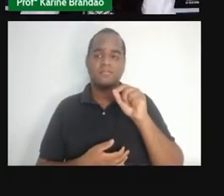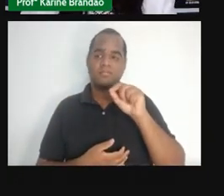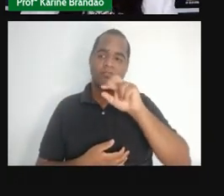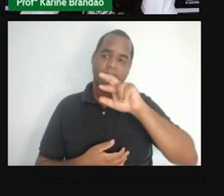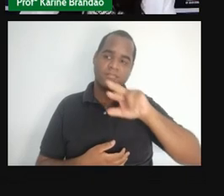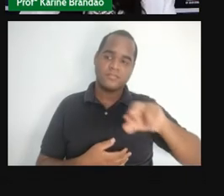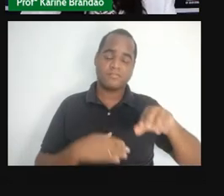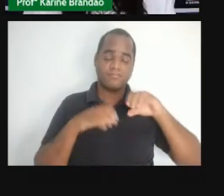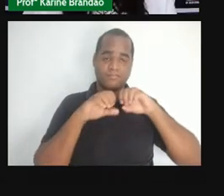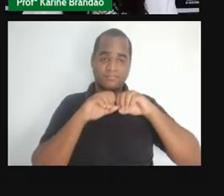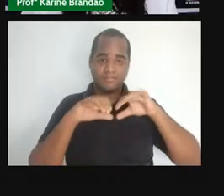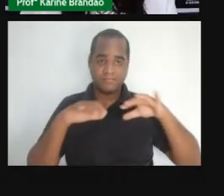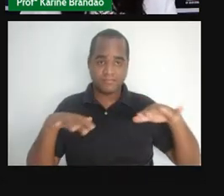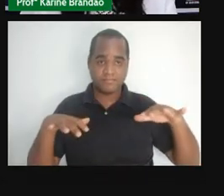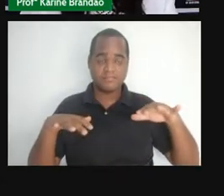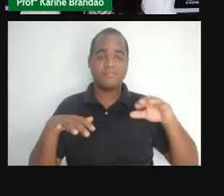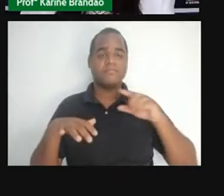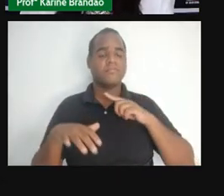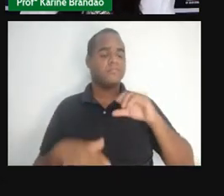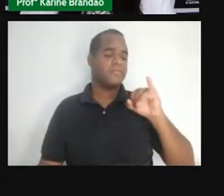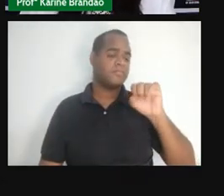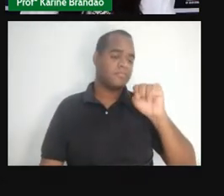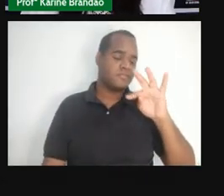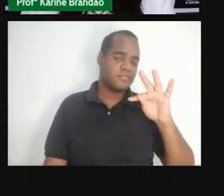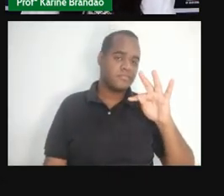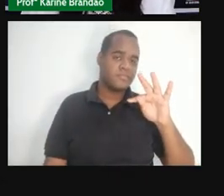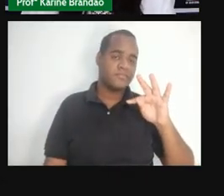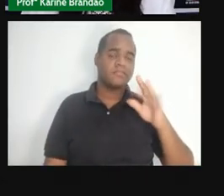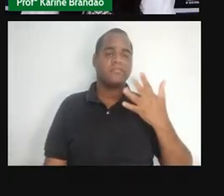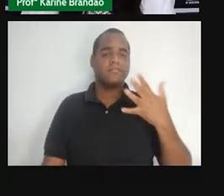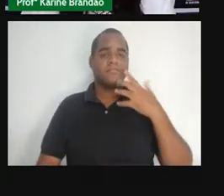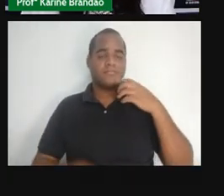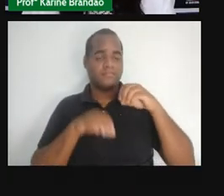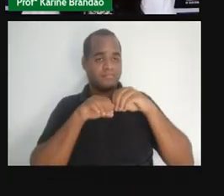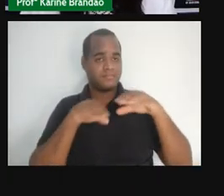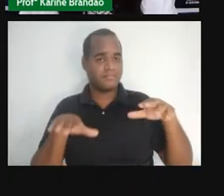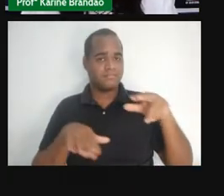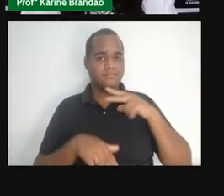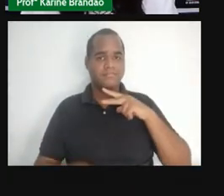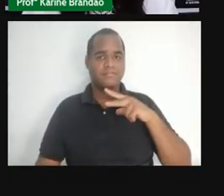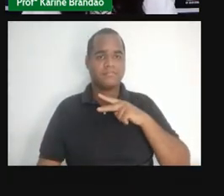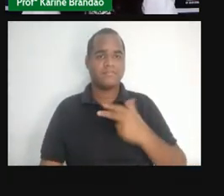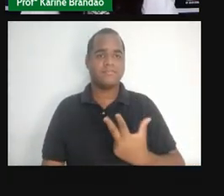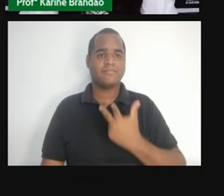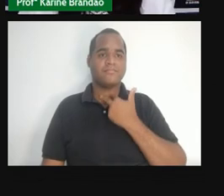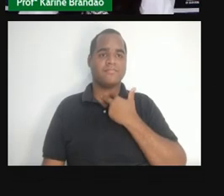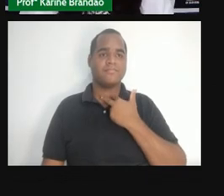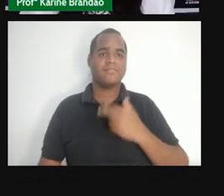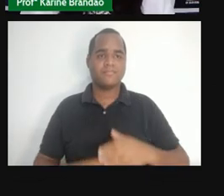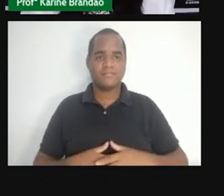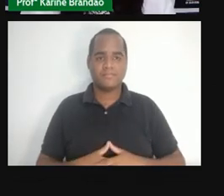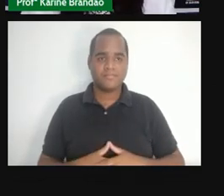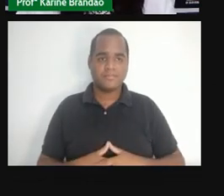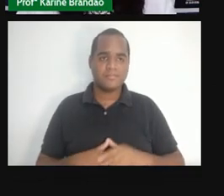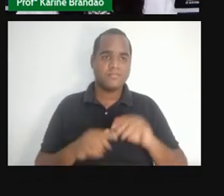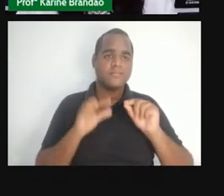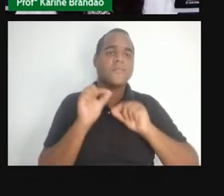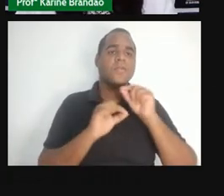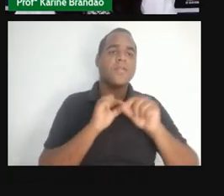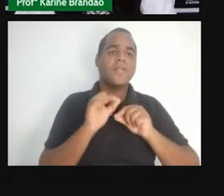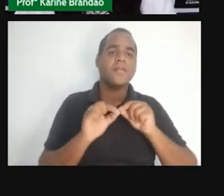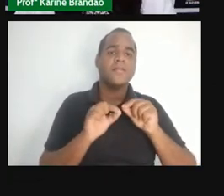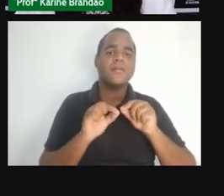todos esses fluidos, eles podem ser objeto de transmissão de alguma IST.